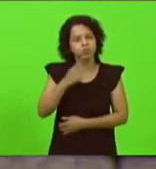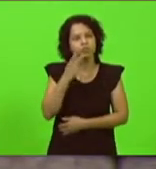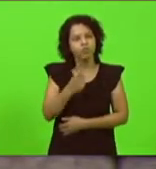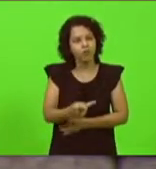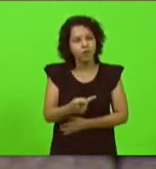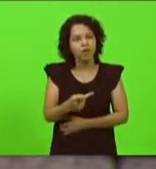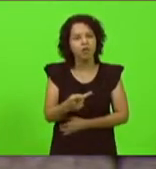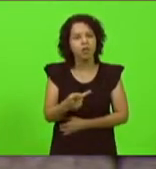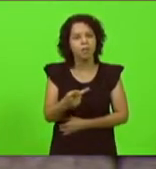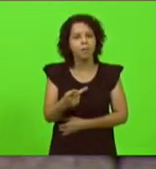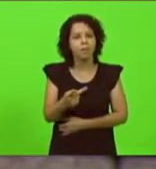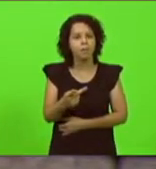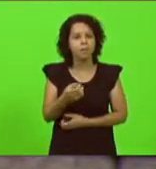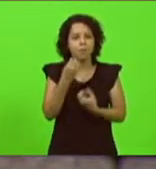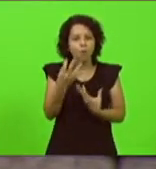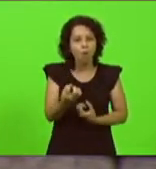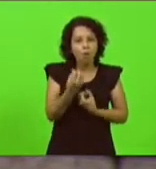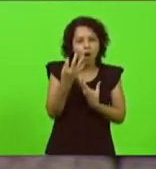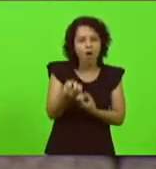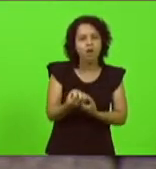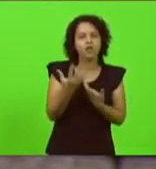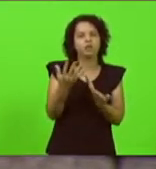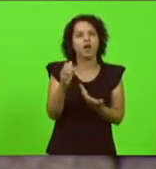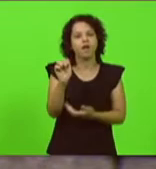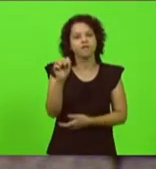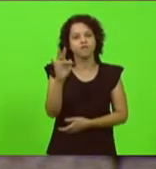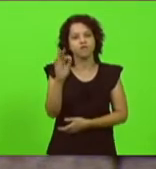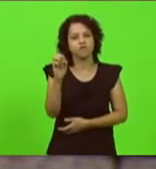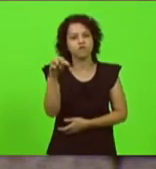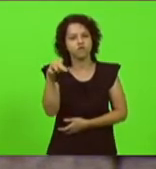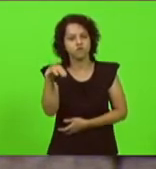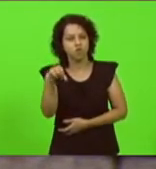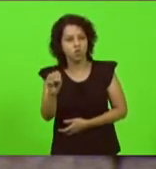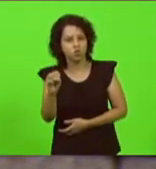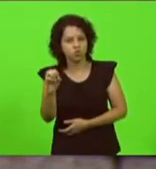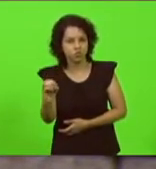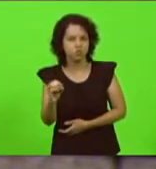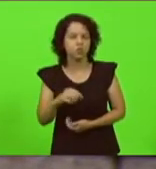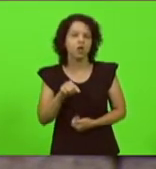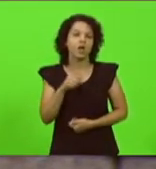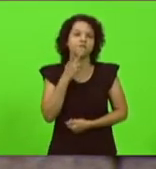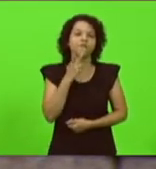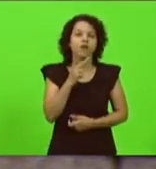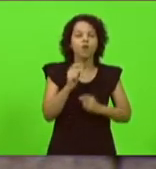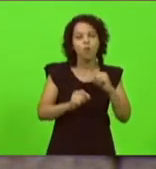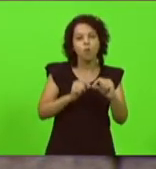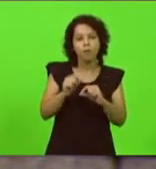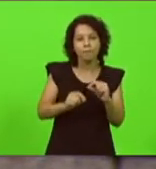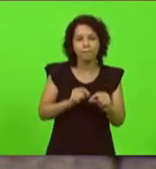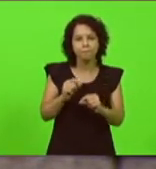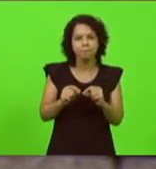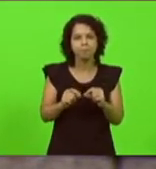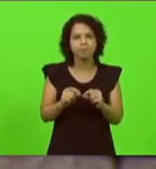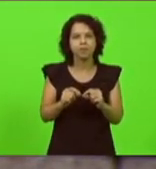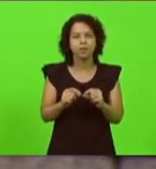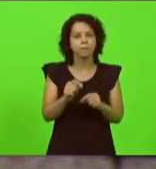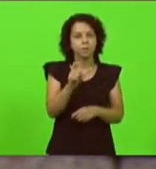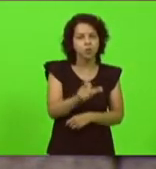contemporâneo Afonso Romano de Santana, ele diz que o viajante